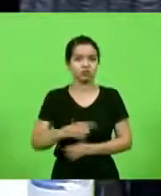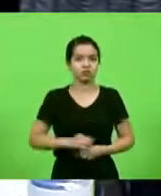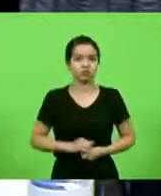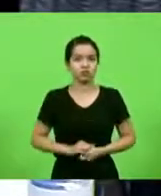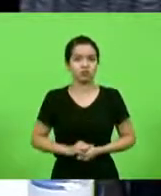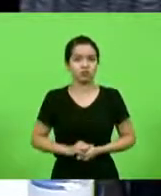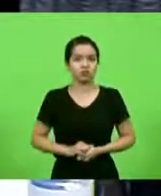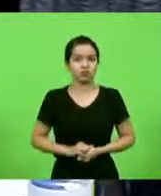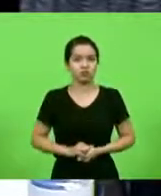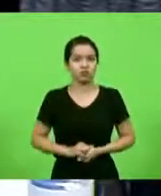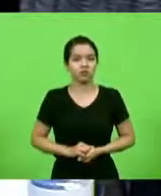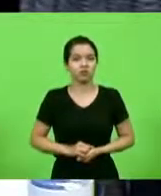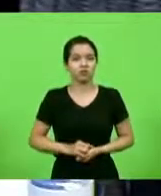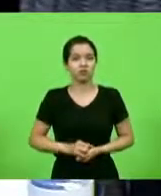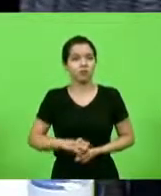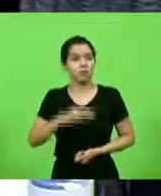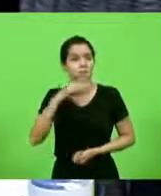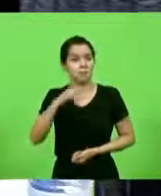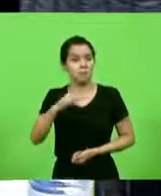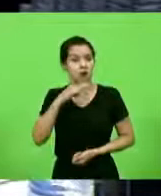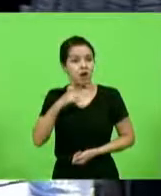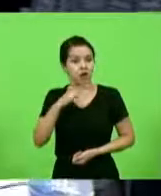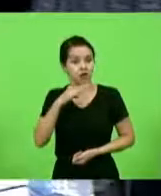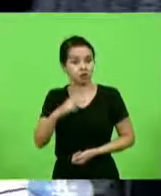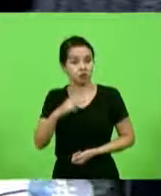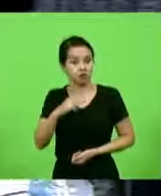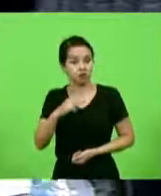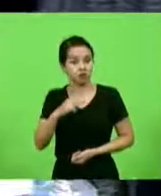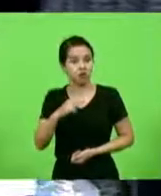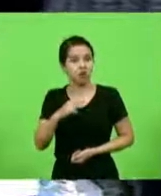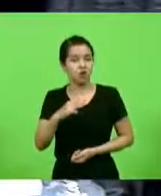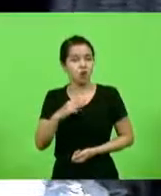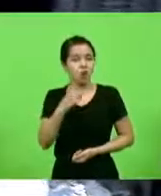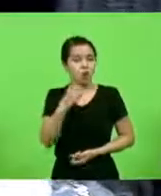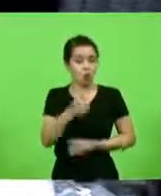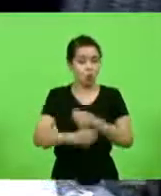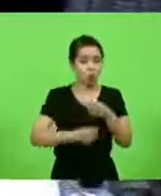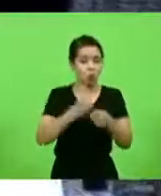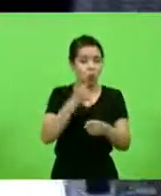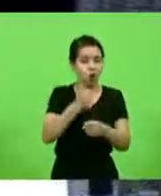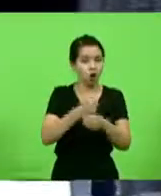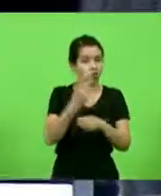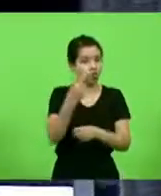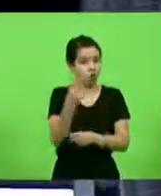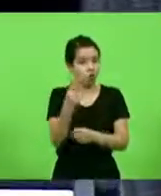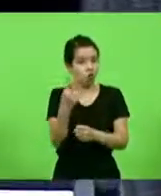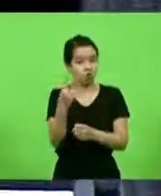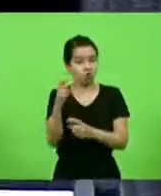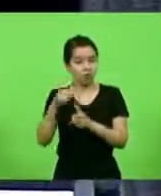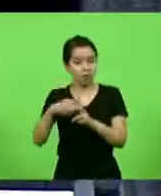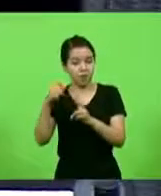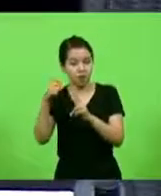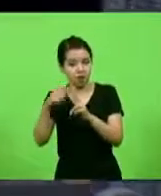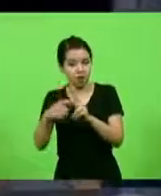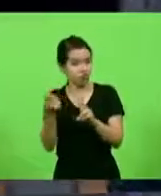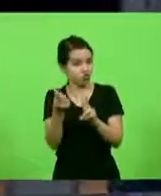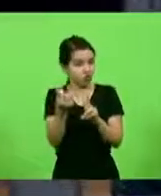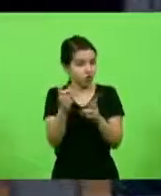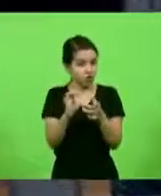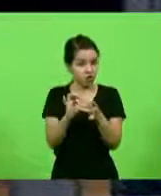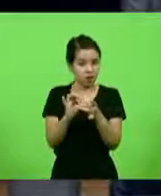31 de março, passado um ano e dois meses, o dinheiro ainda não foi liberado para o centro de convenções de Blumenau.